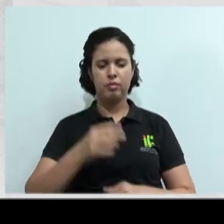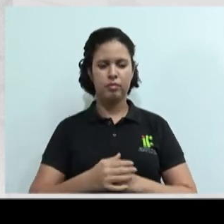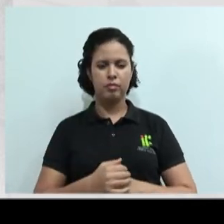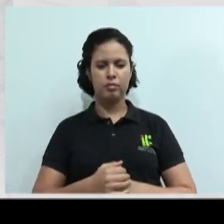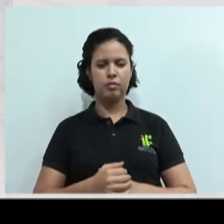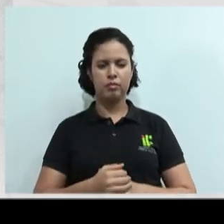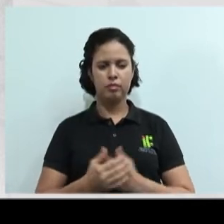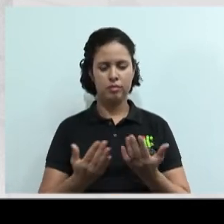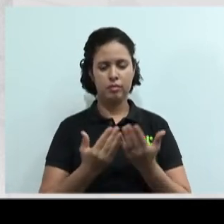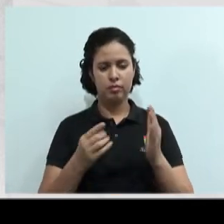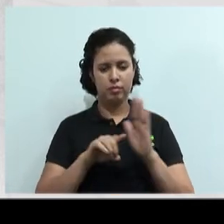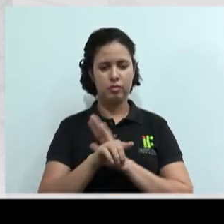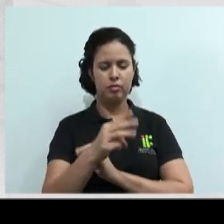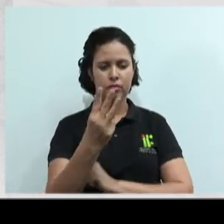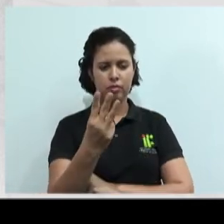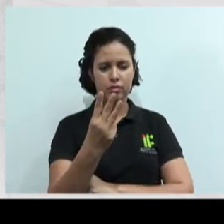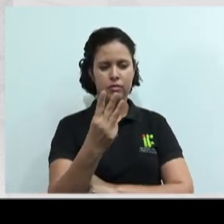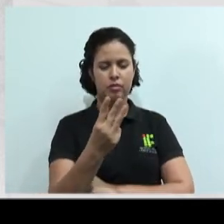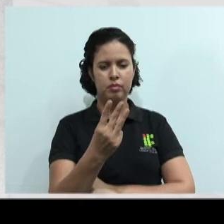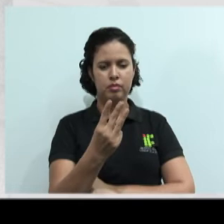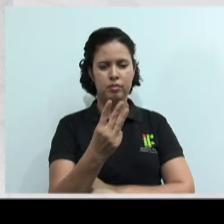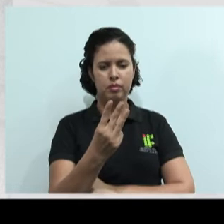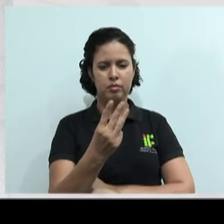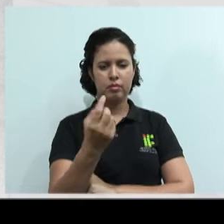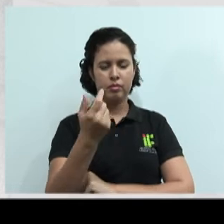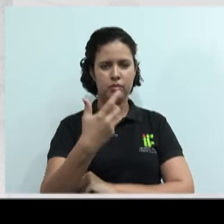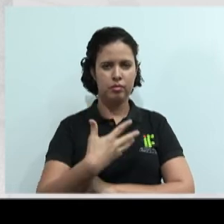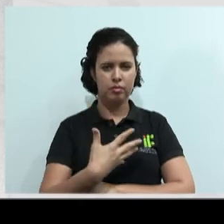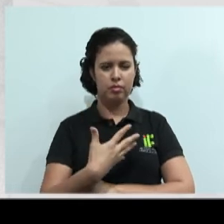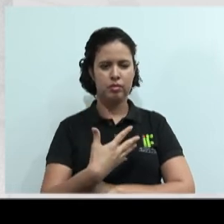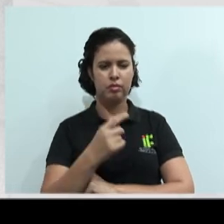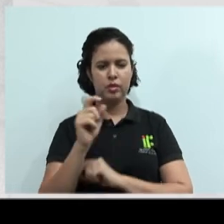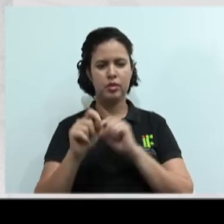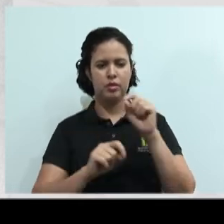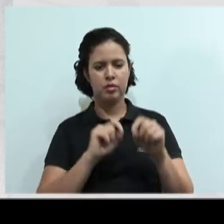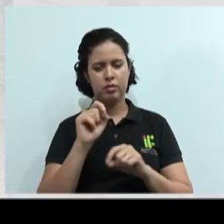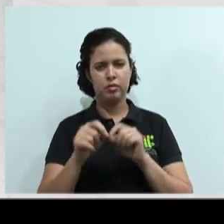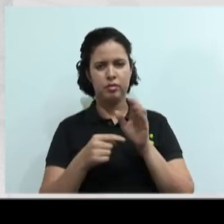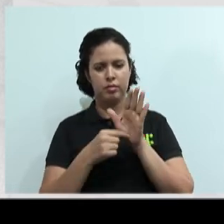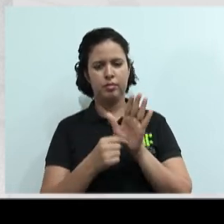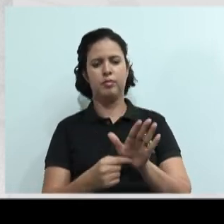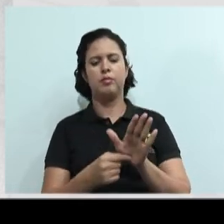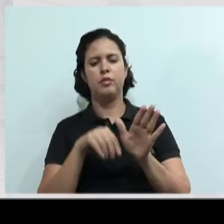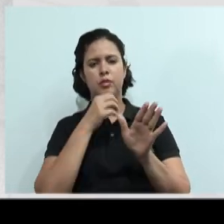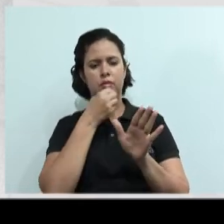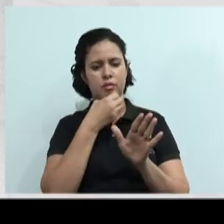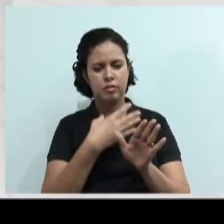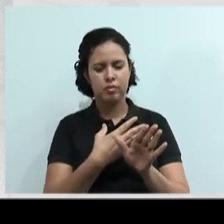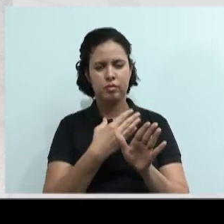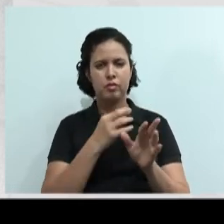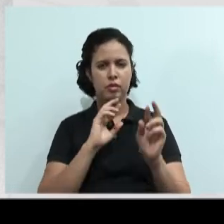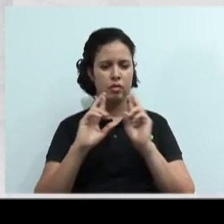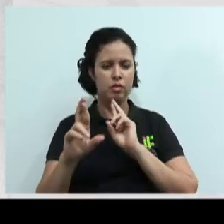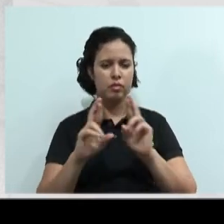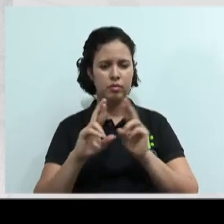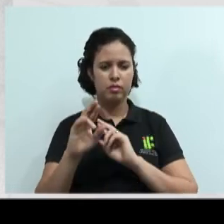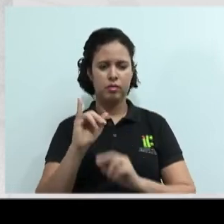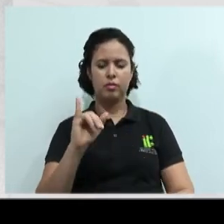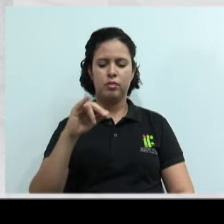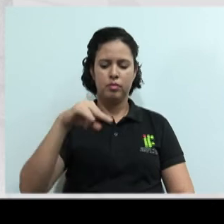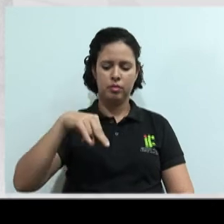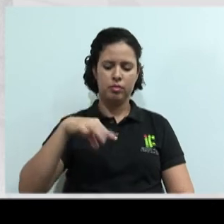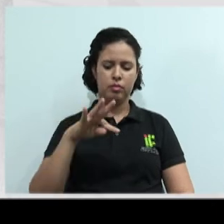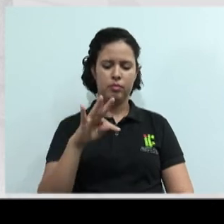então para a questão 3. E a questão 3 diz assim, o que traz um bom relacionamento interpessoal?